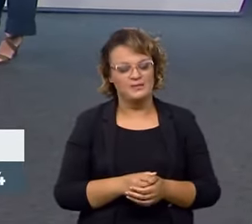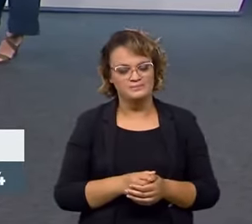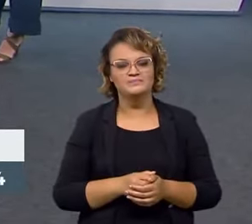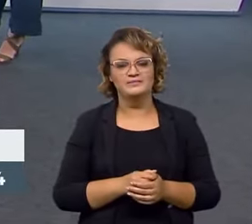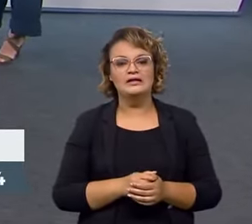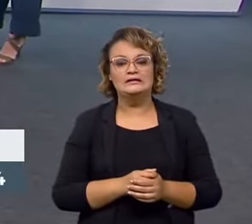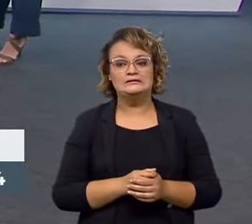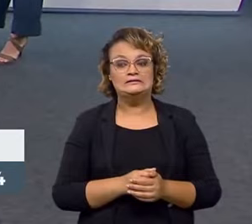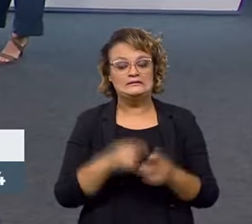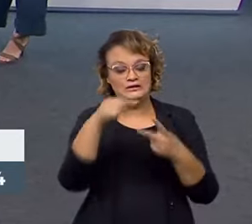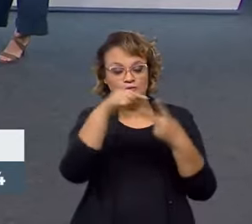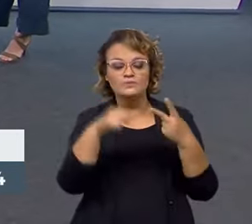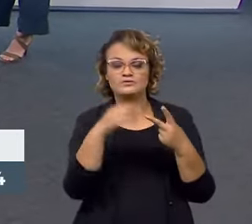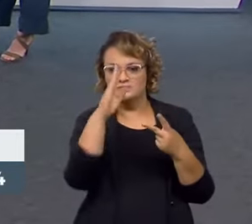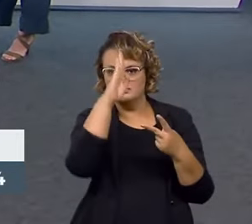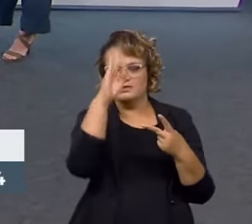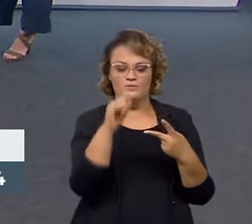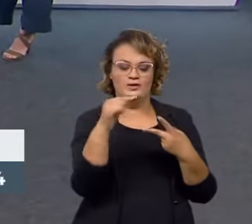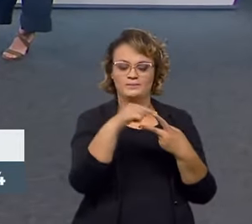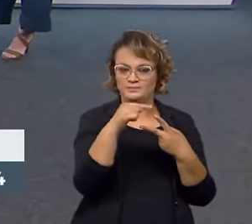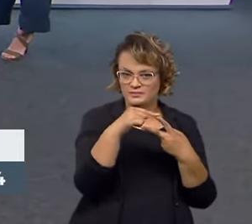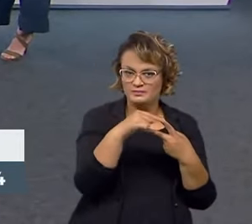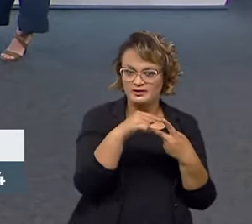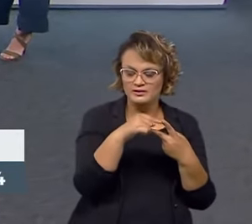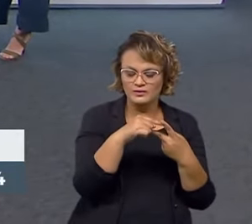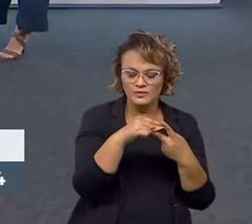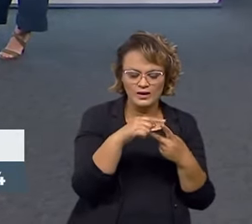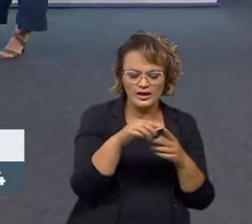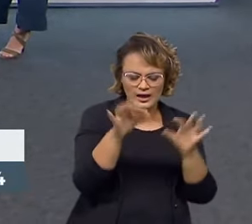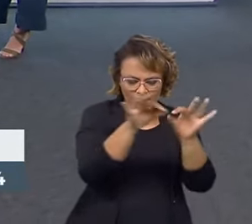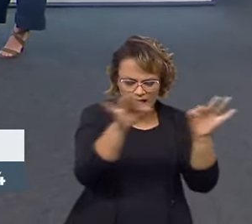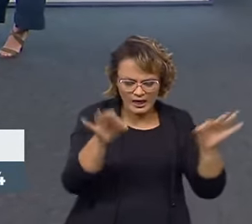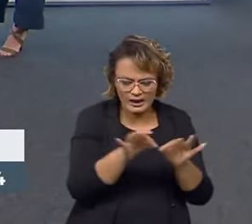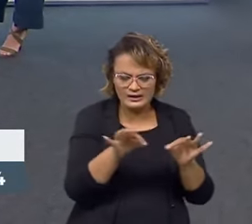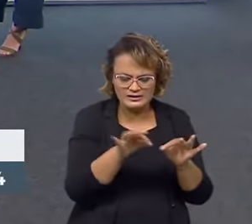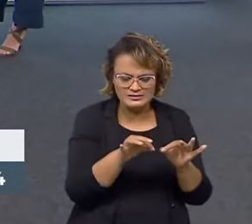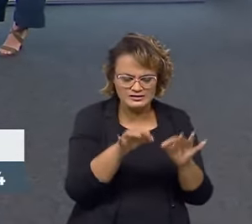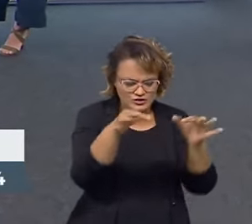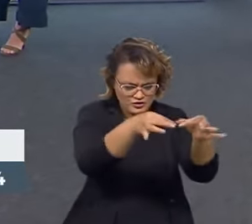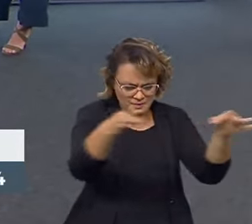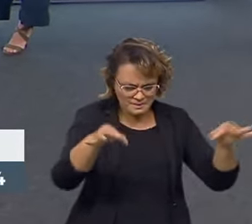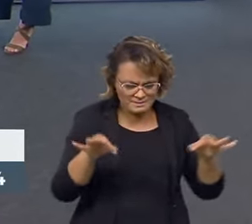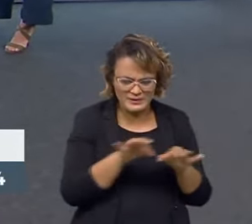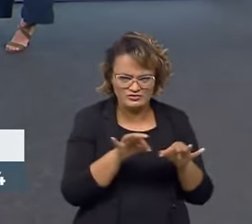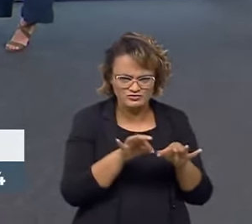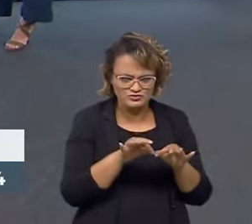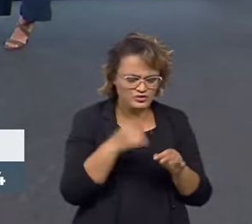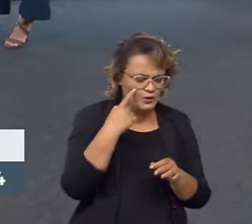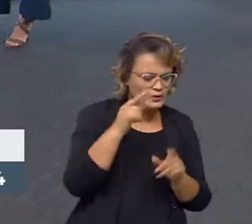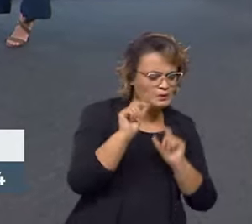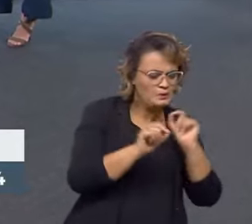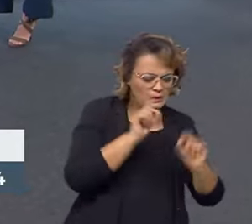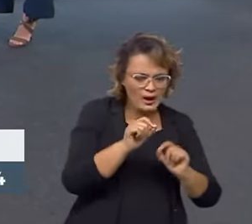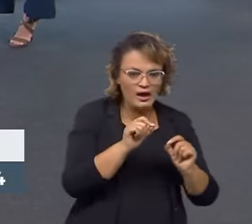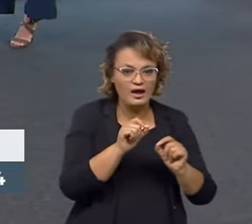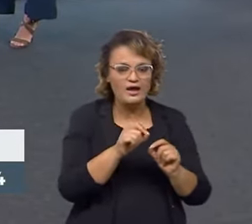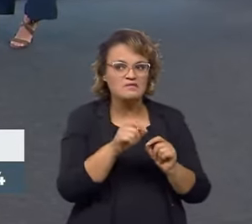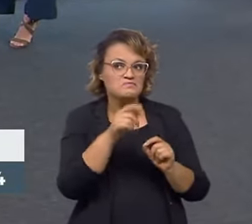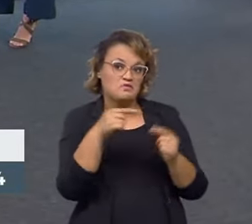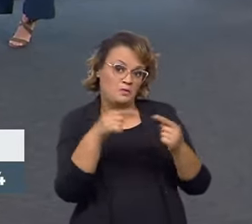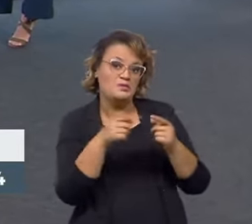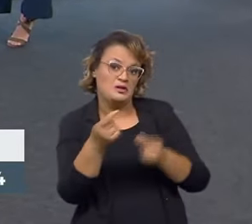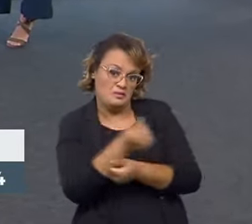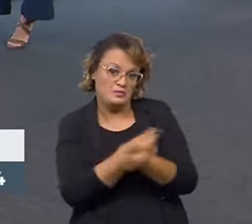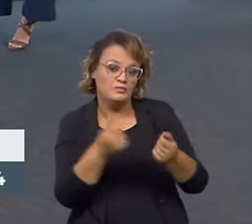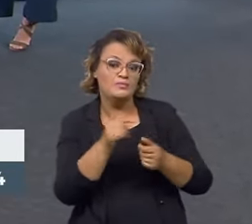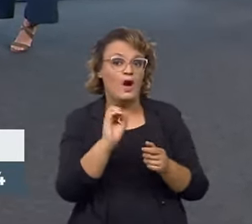dois principais campos. Um são os instrumentos de medida. Aquele que a gente faz uma medida, e isso vai gerar alguma relação econômica ou